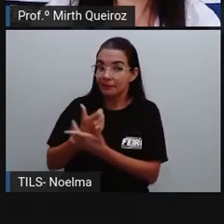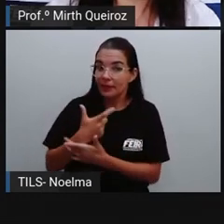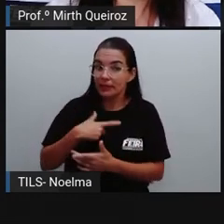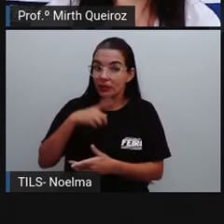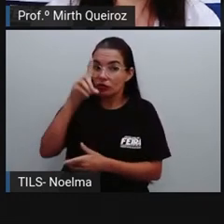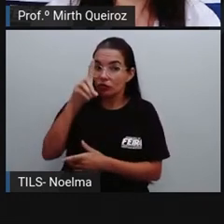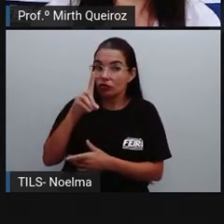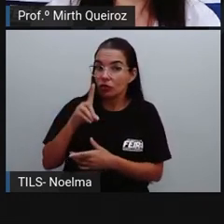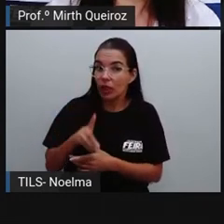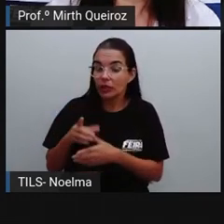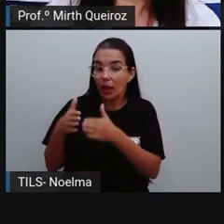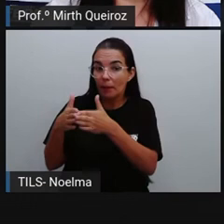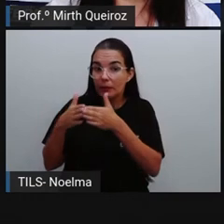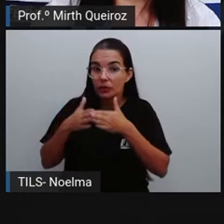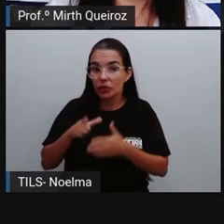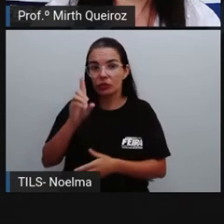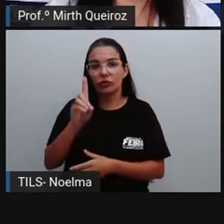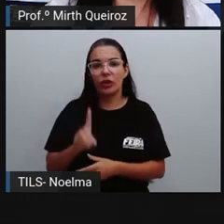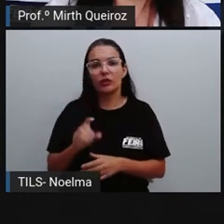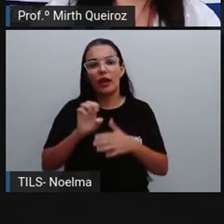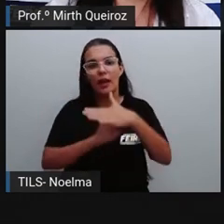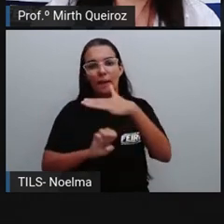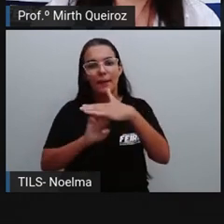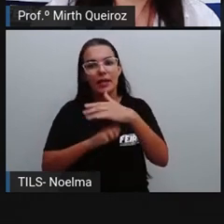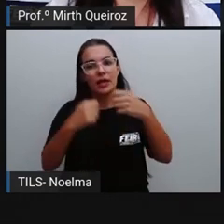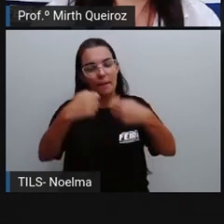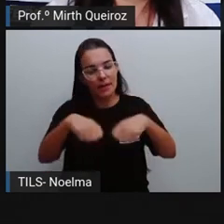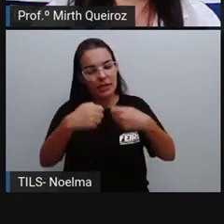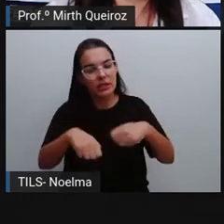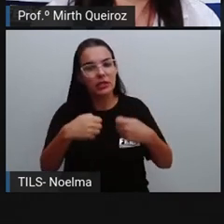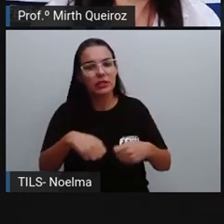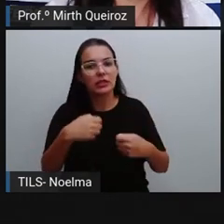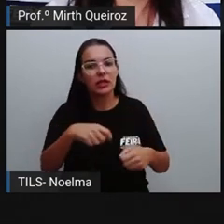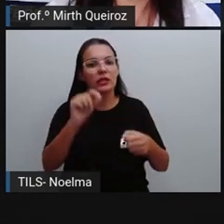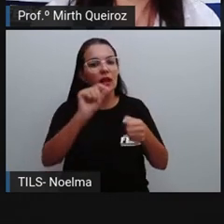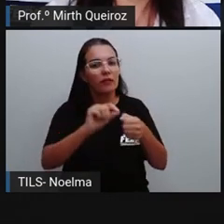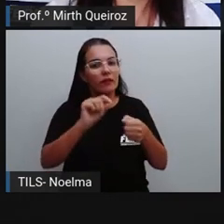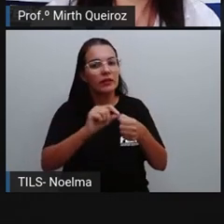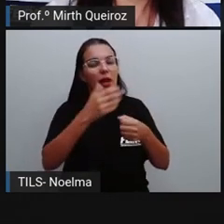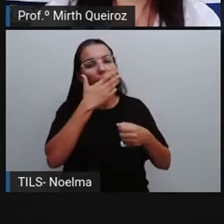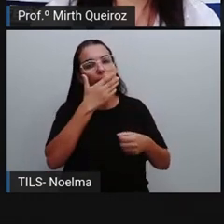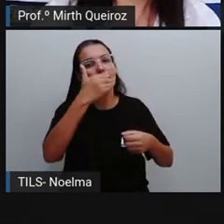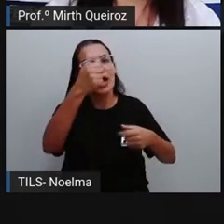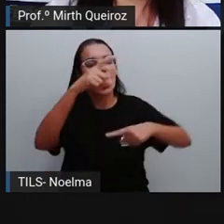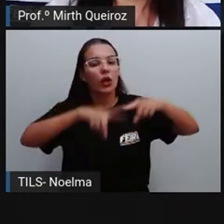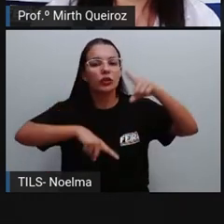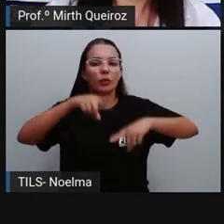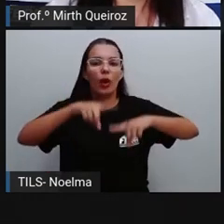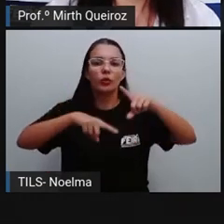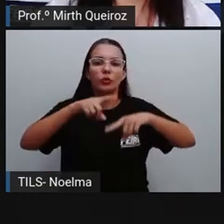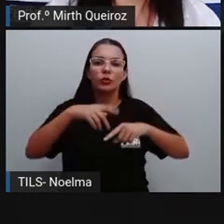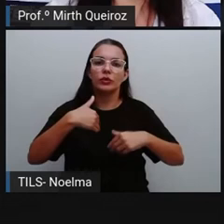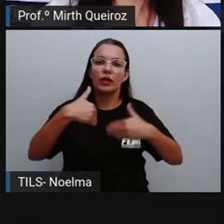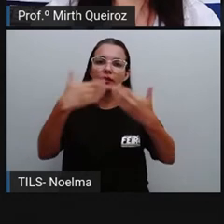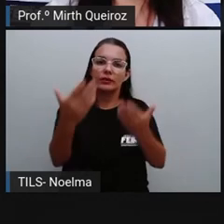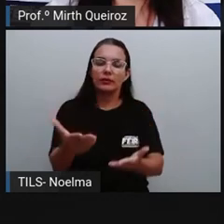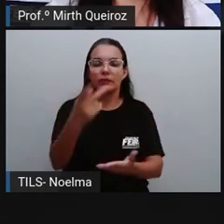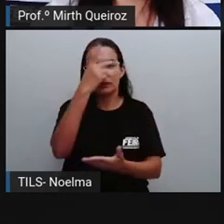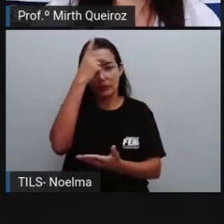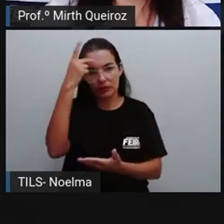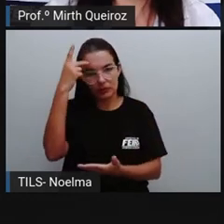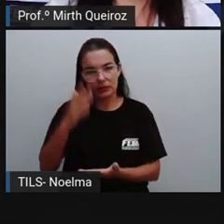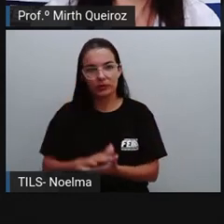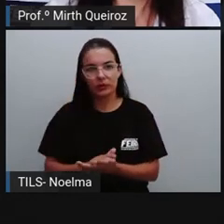direito de reivindicar seus direitos e a empresa, por sua vez, de oferecer os melhores produtos a seus